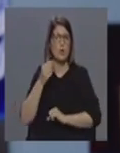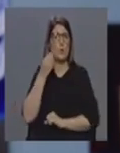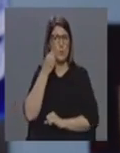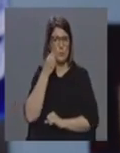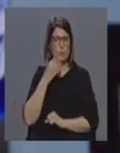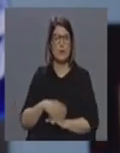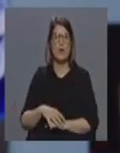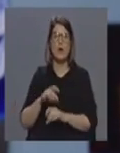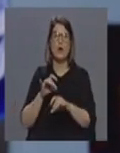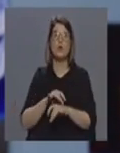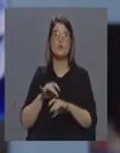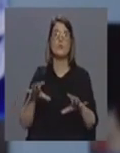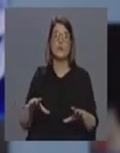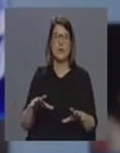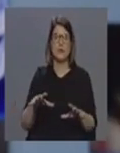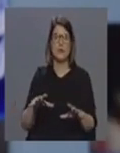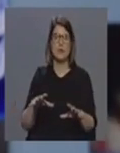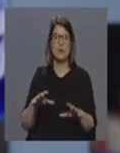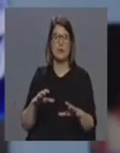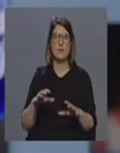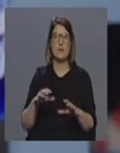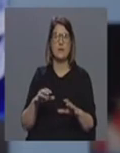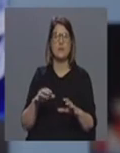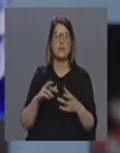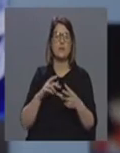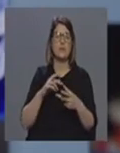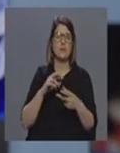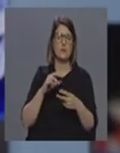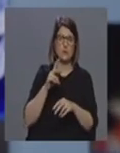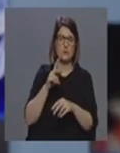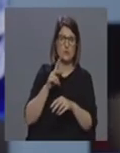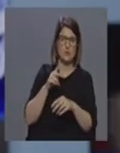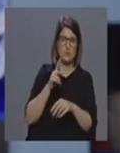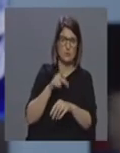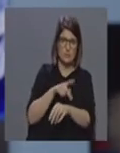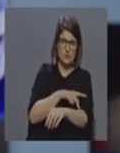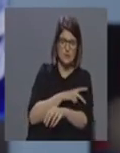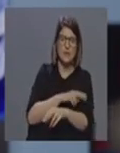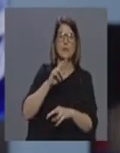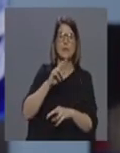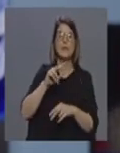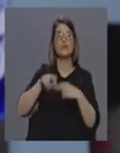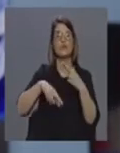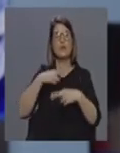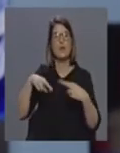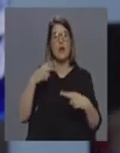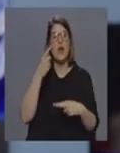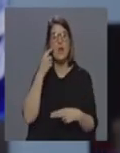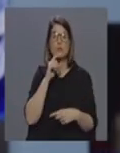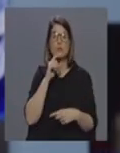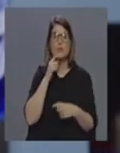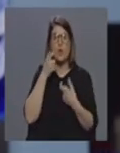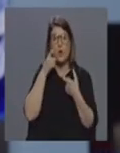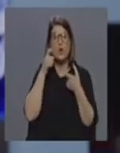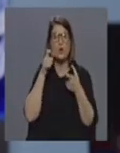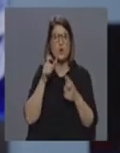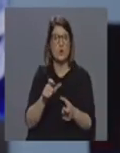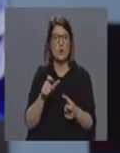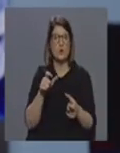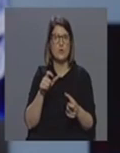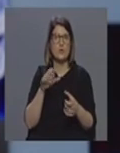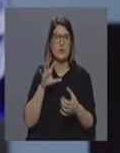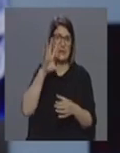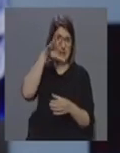hospital de Divino Espírito Santo e a unidade genética no entanto estão também na iminência também de eventualmente também poderem fazer esse controle analítico também nas suas